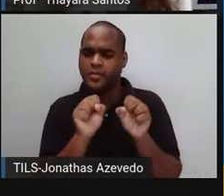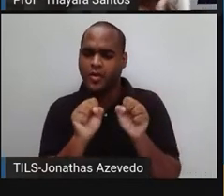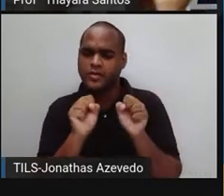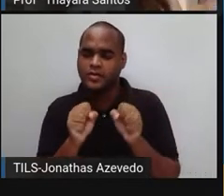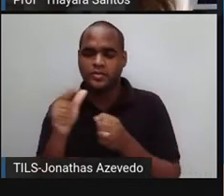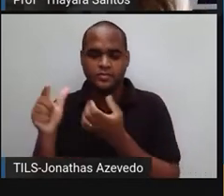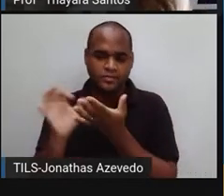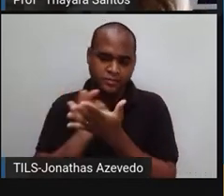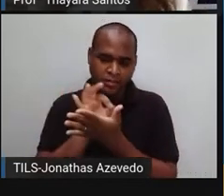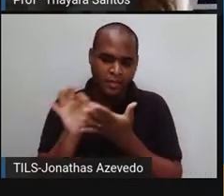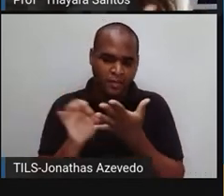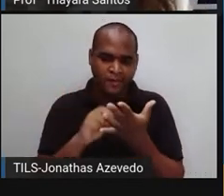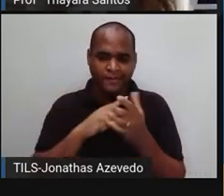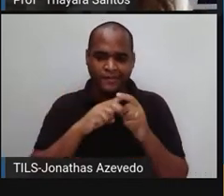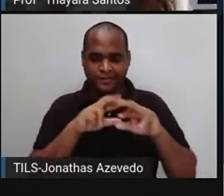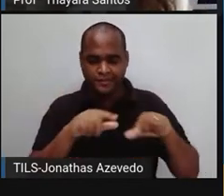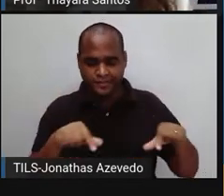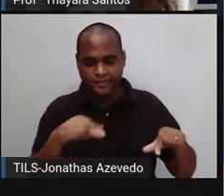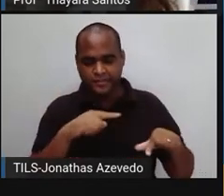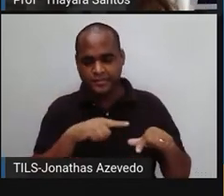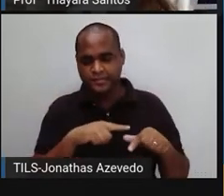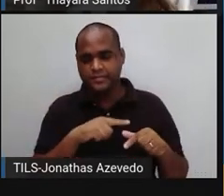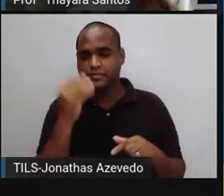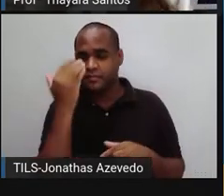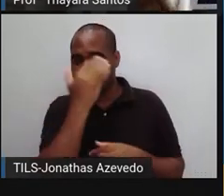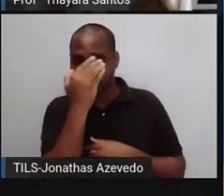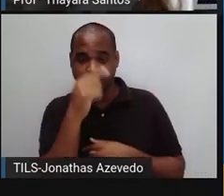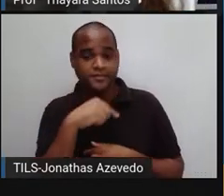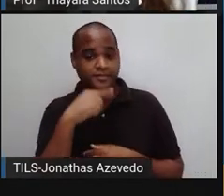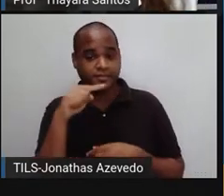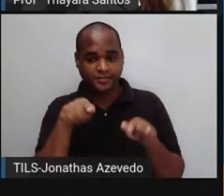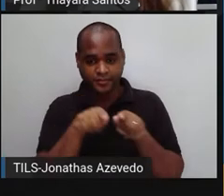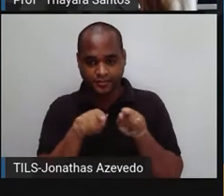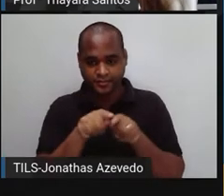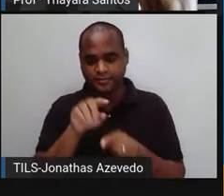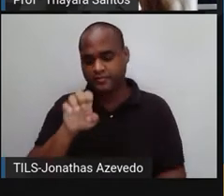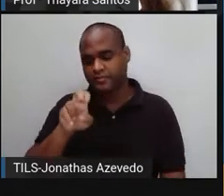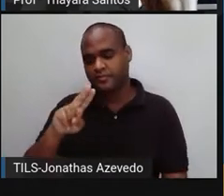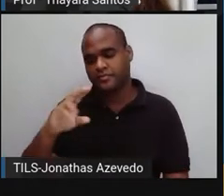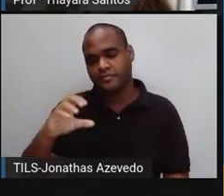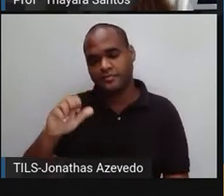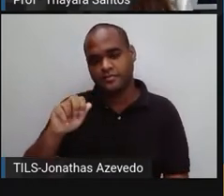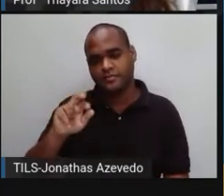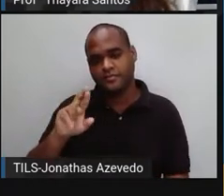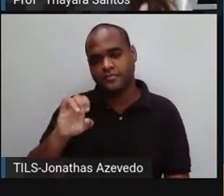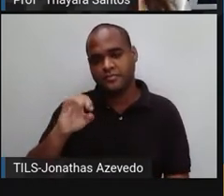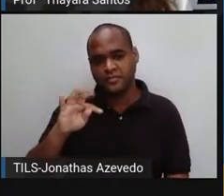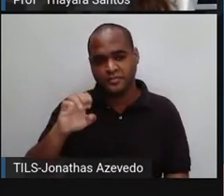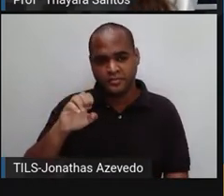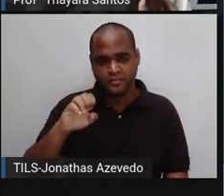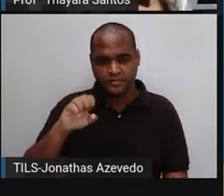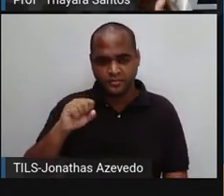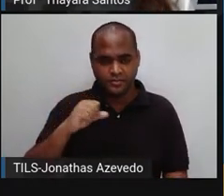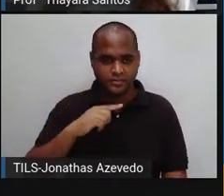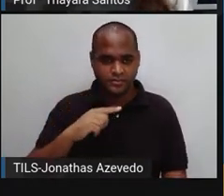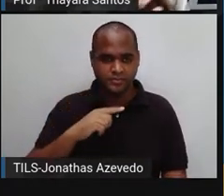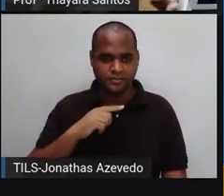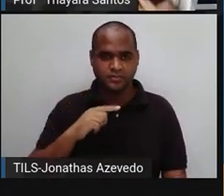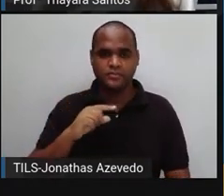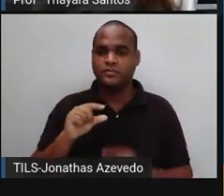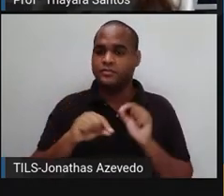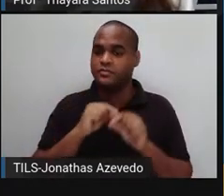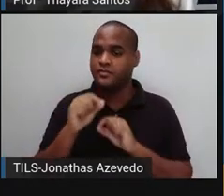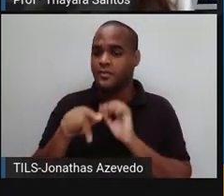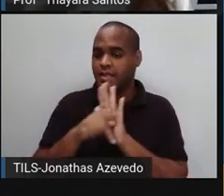unicelulares. São aqueles fungos que são microscópicos. E eles são eucariontes. Quer dizer que eles não produzem